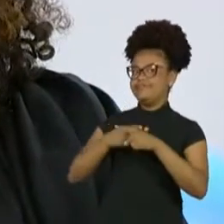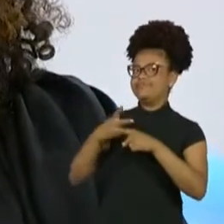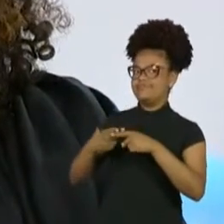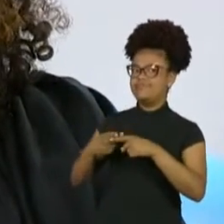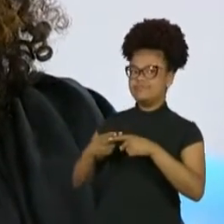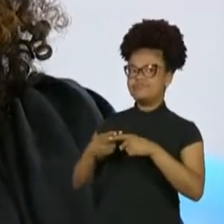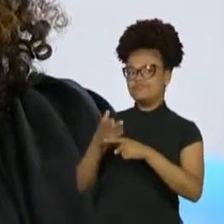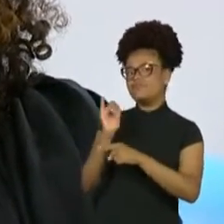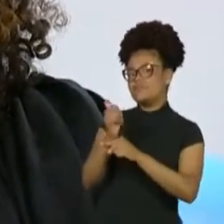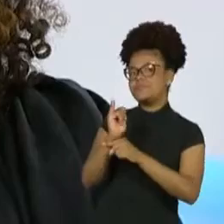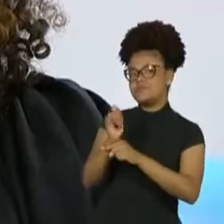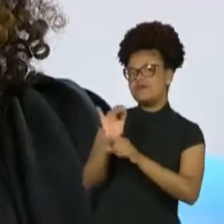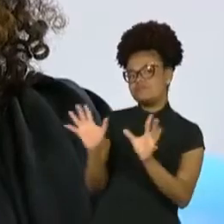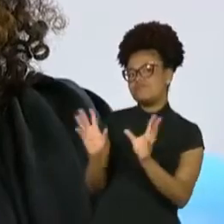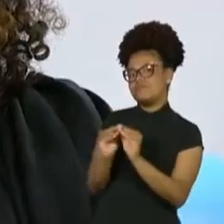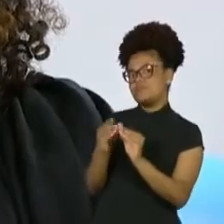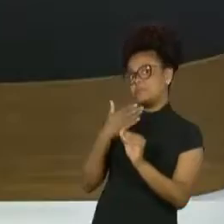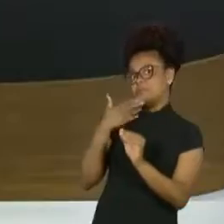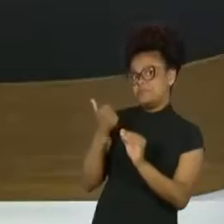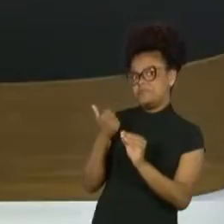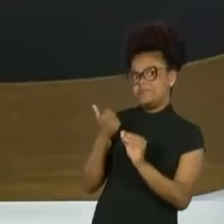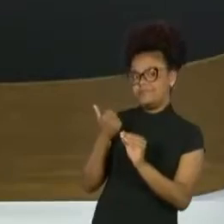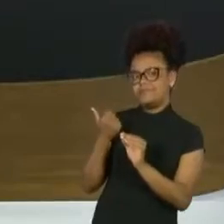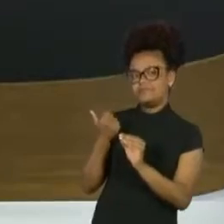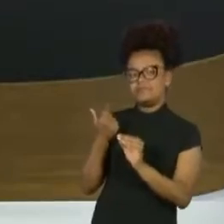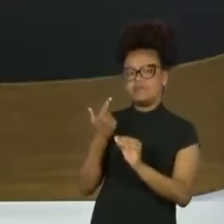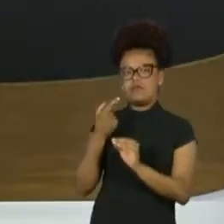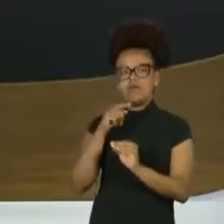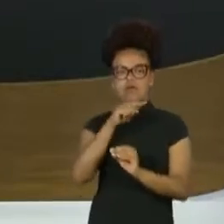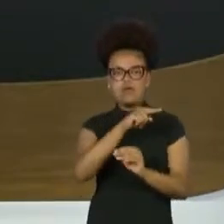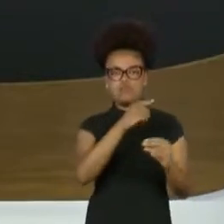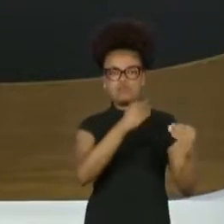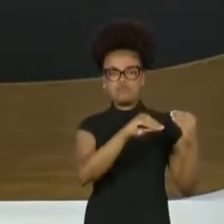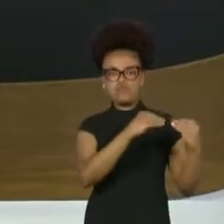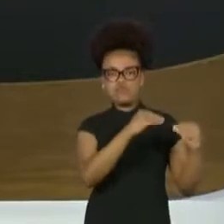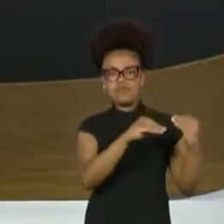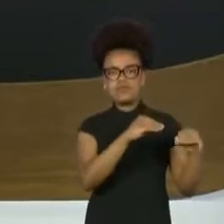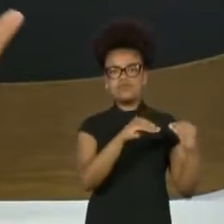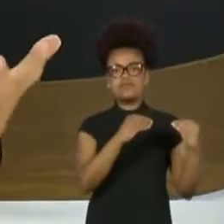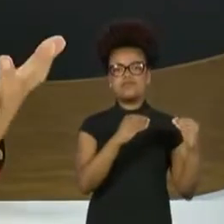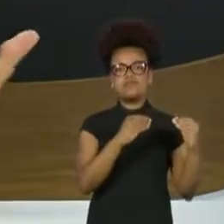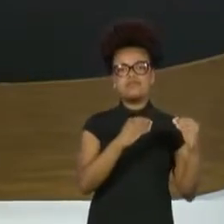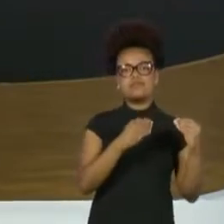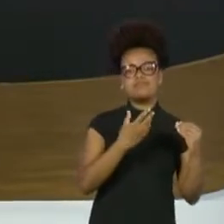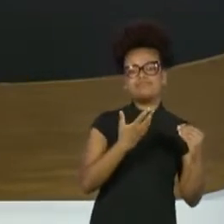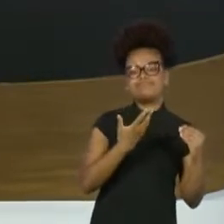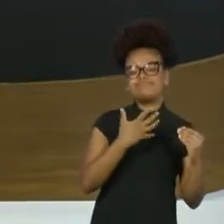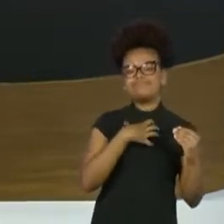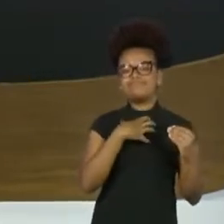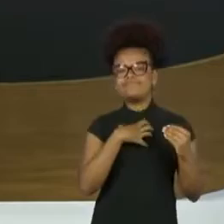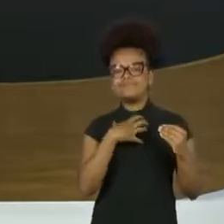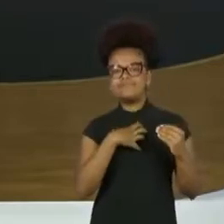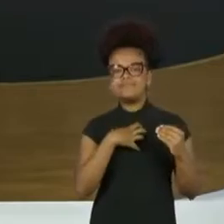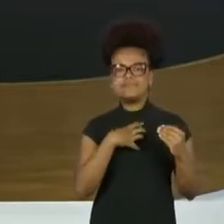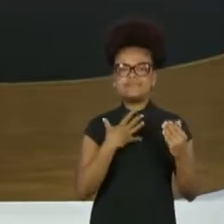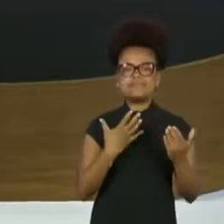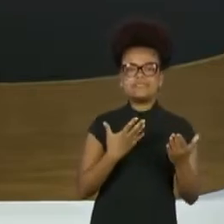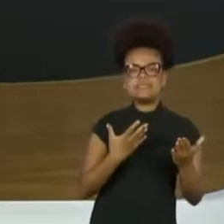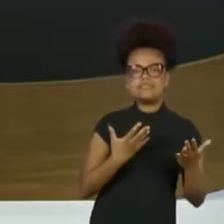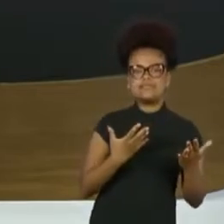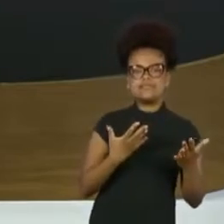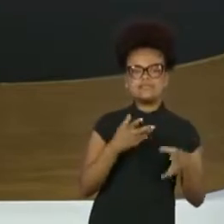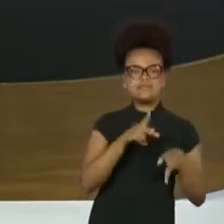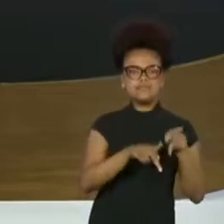curta. Mas você acha que a telenovela, como a gente a conhece, ainda é um gênero que tem a predileção do brasileiro, tem